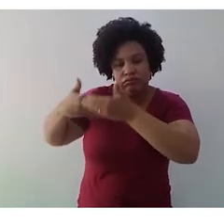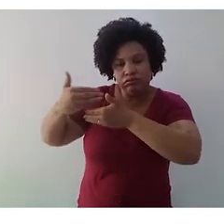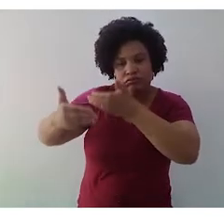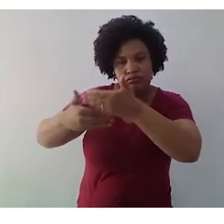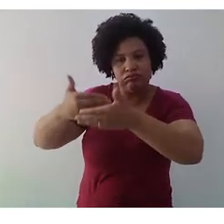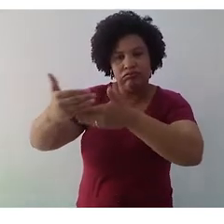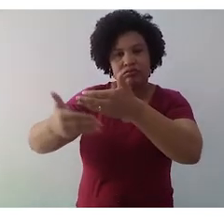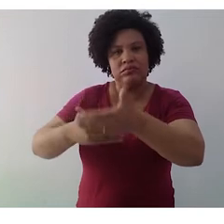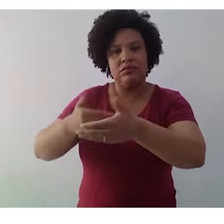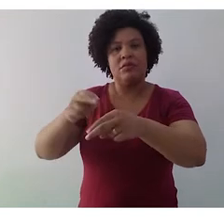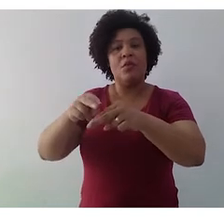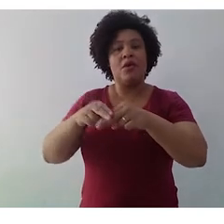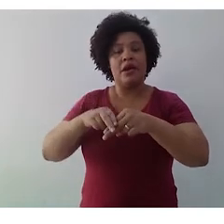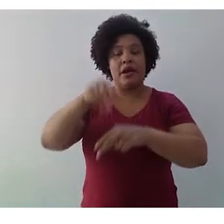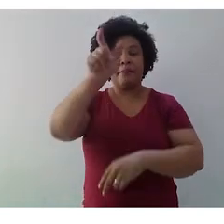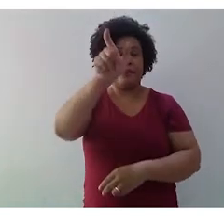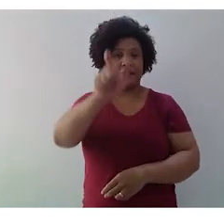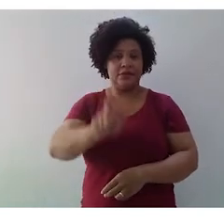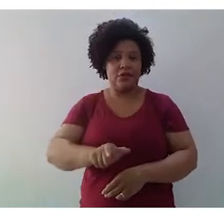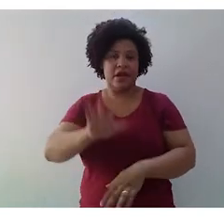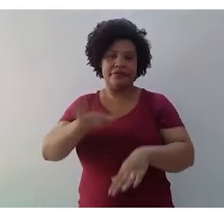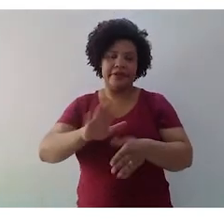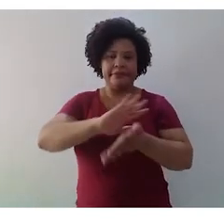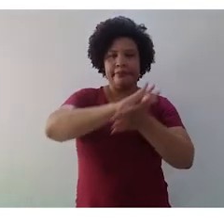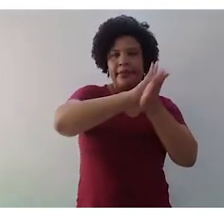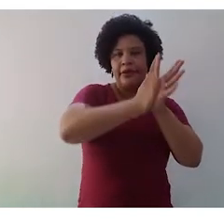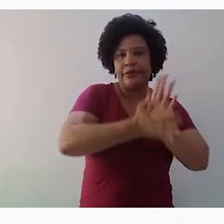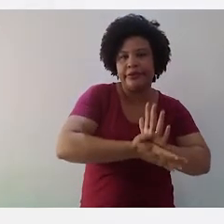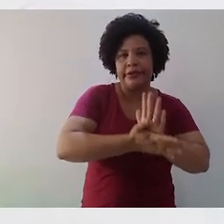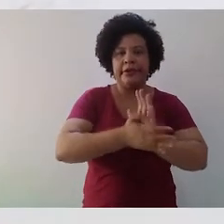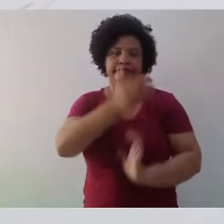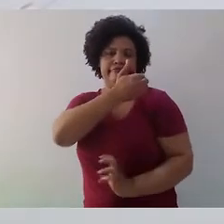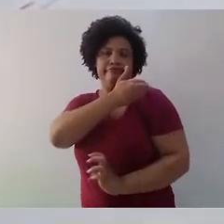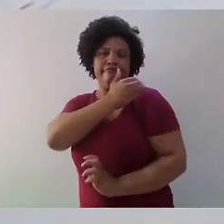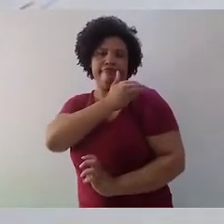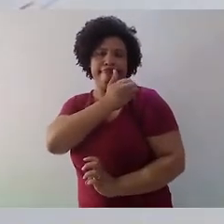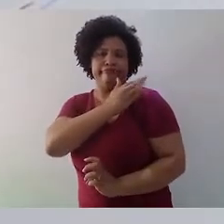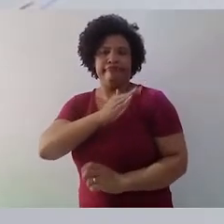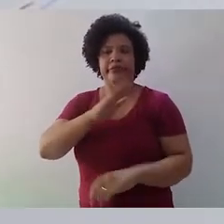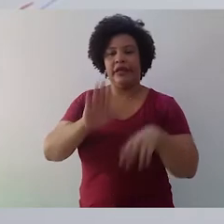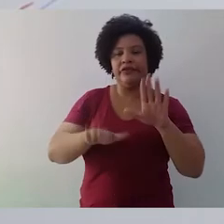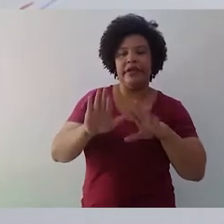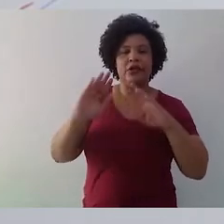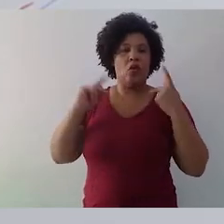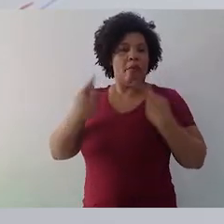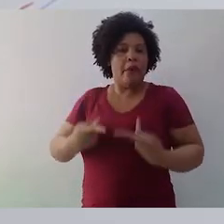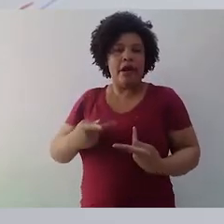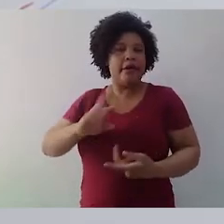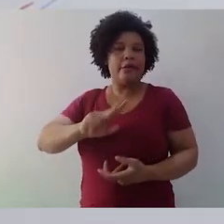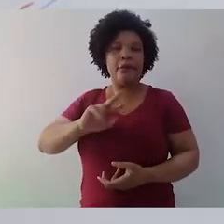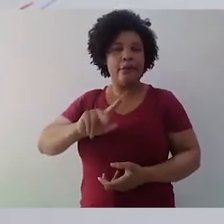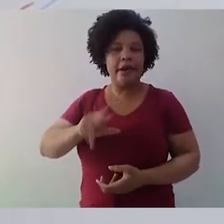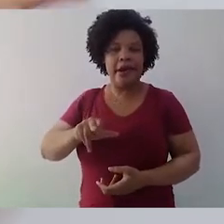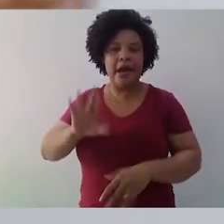É por isso que uma pessoa que seja preconceituosa, é por isso que uma pessoa que seja desumana, por mais que